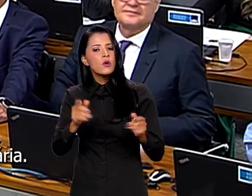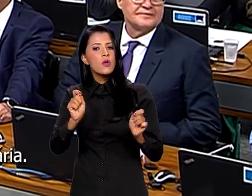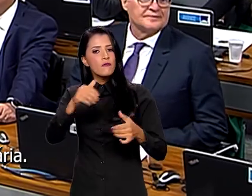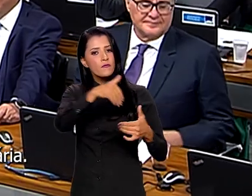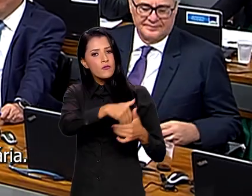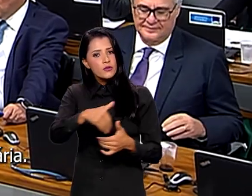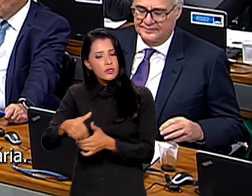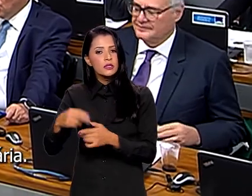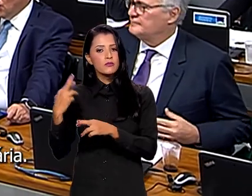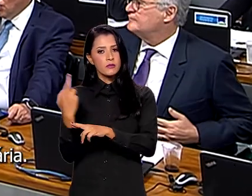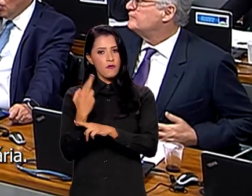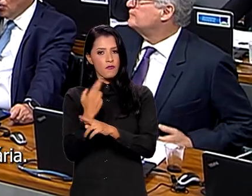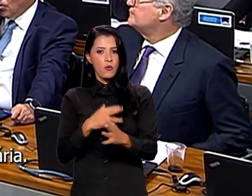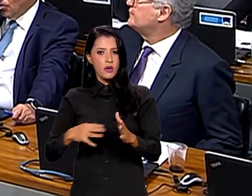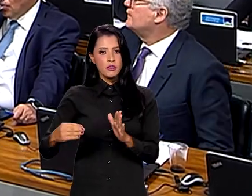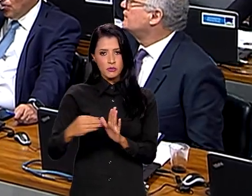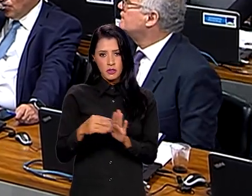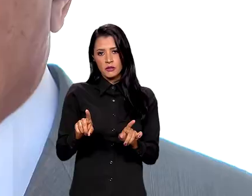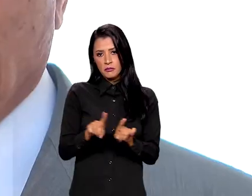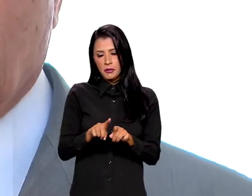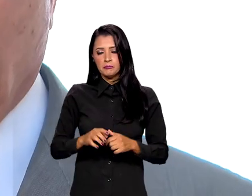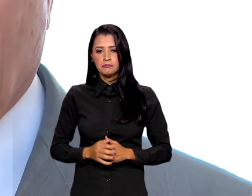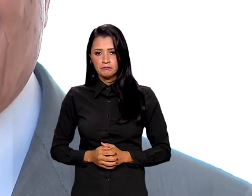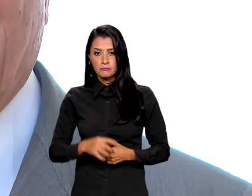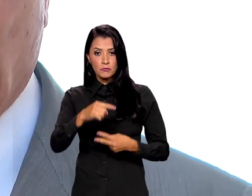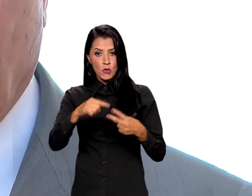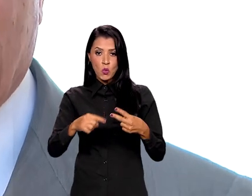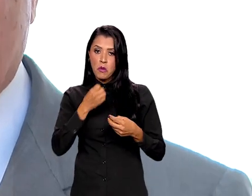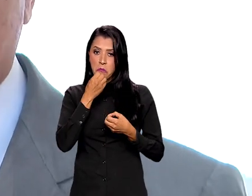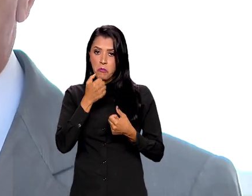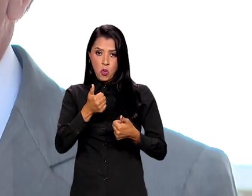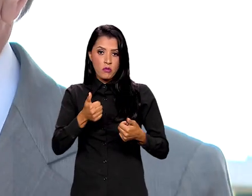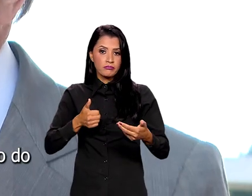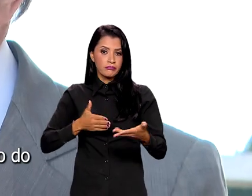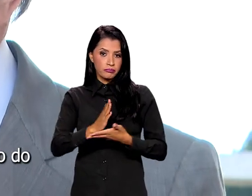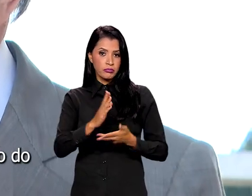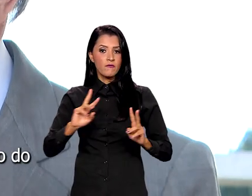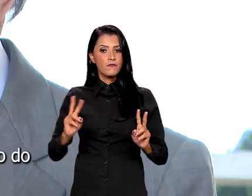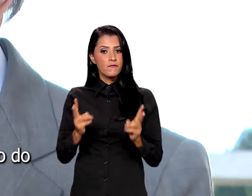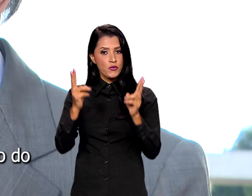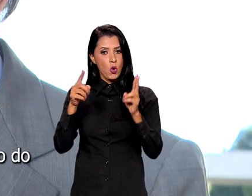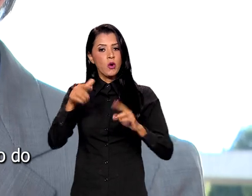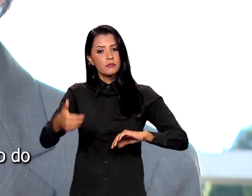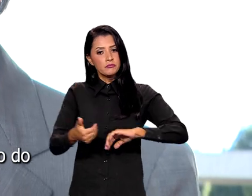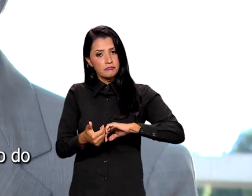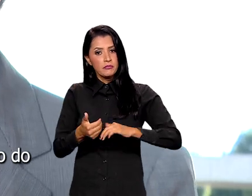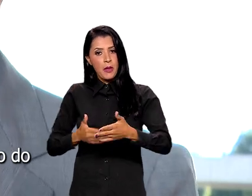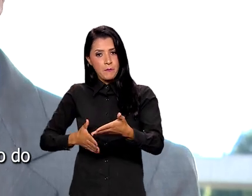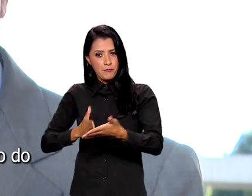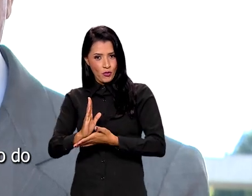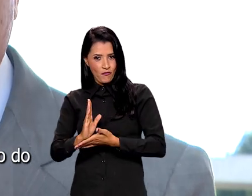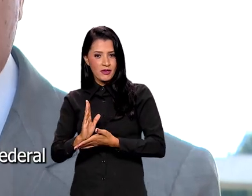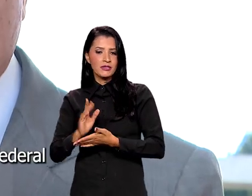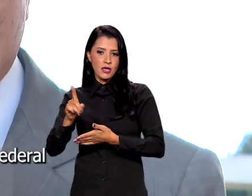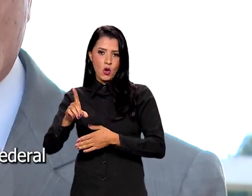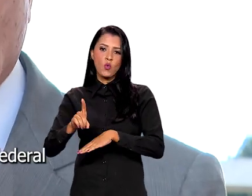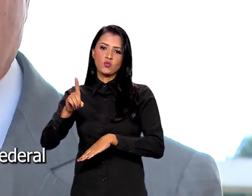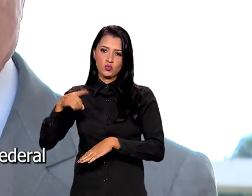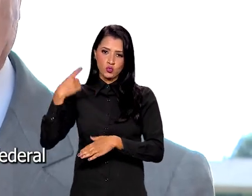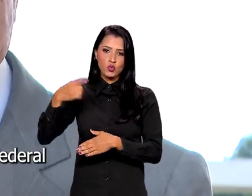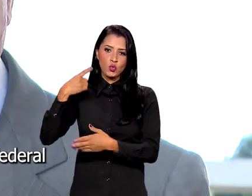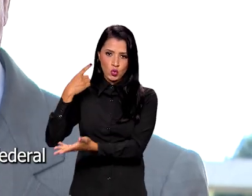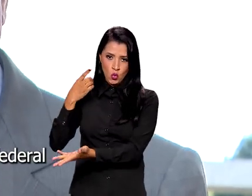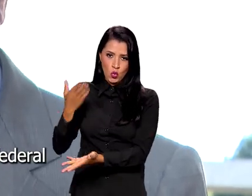para a votação da reforma tributária. Duas boas vitórias no Congresso Nacional, a aprovação do